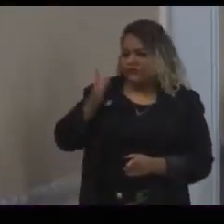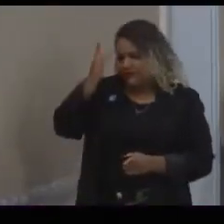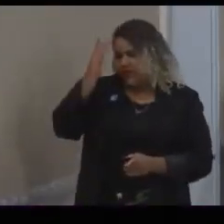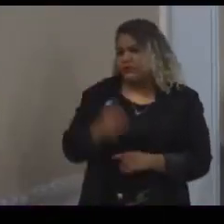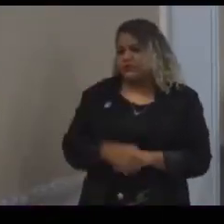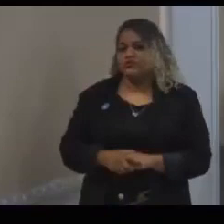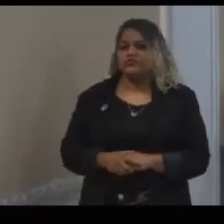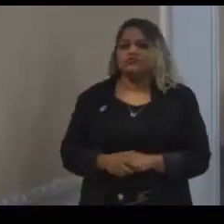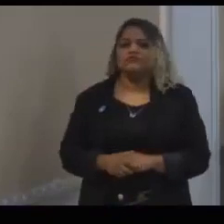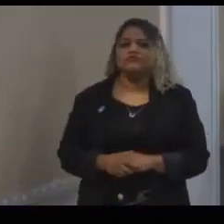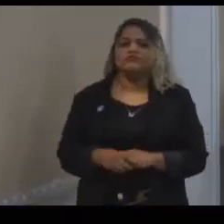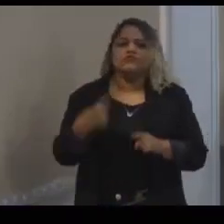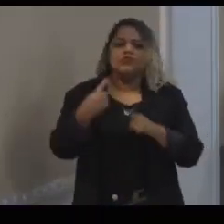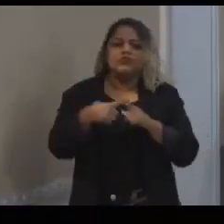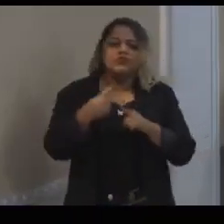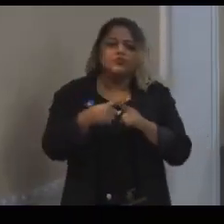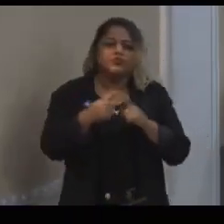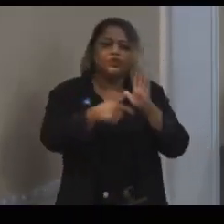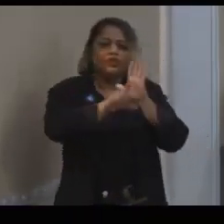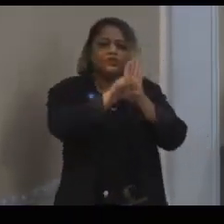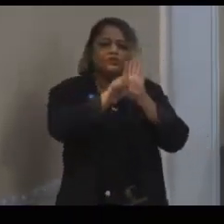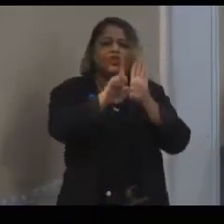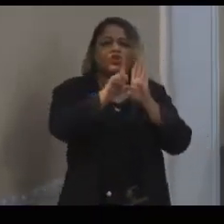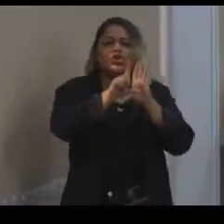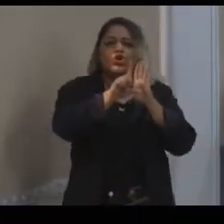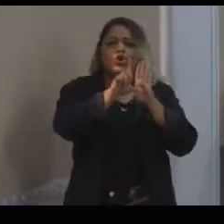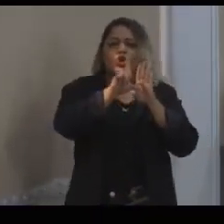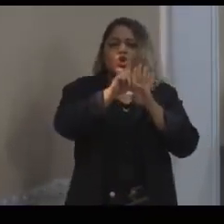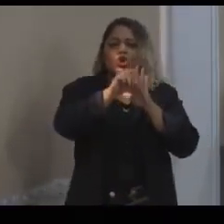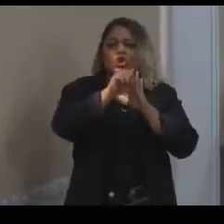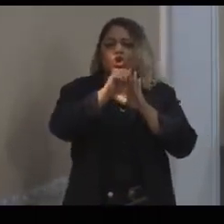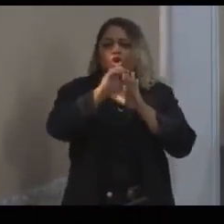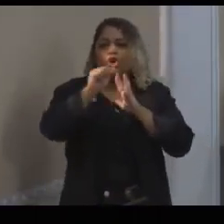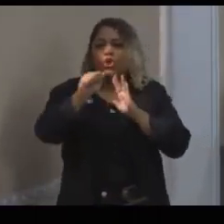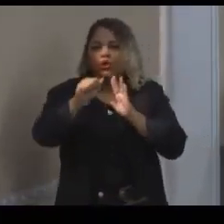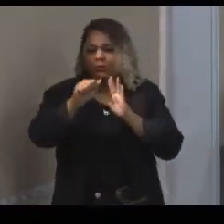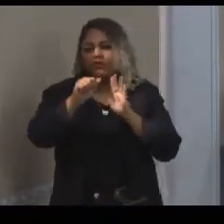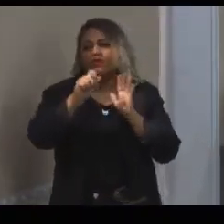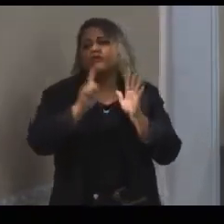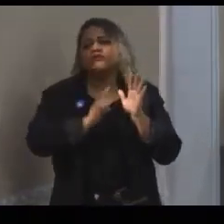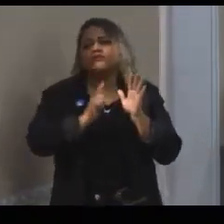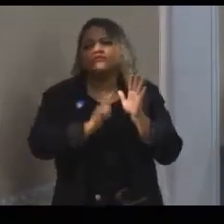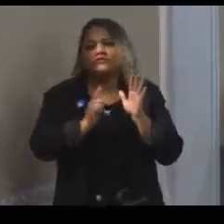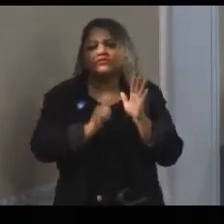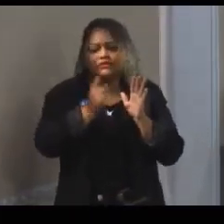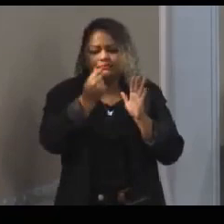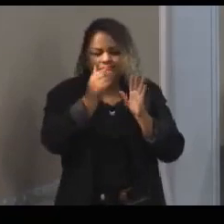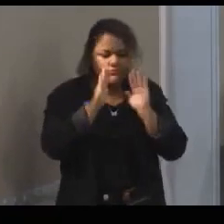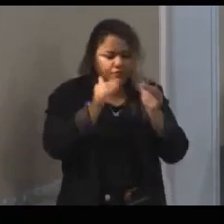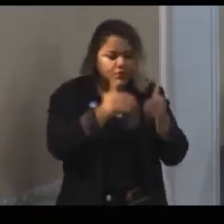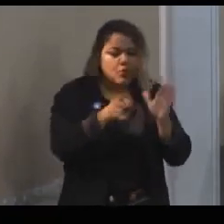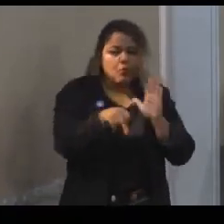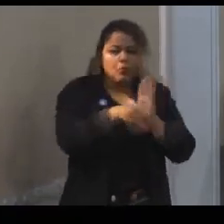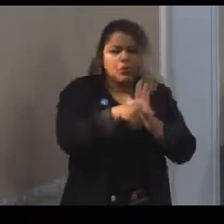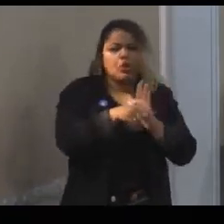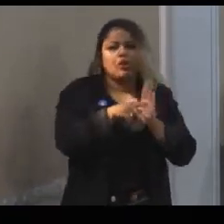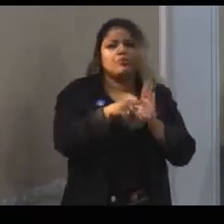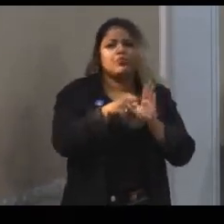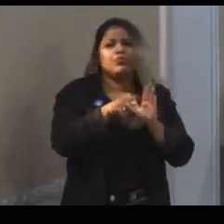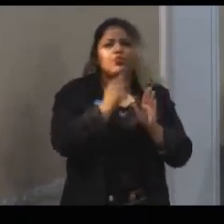FELOA, que é uma dotação somentária específica para aporte de recursos ao fundo par.